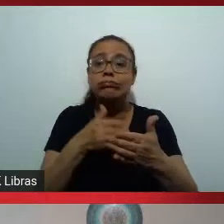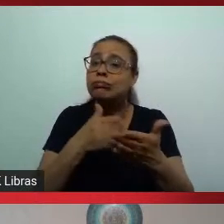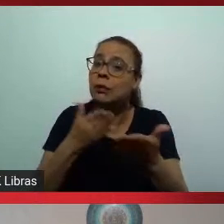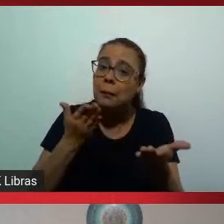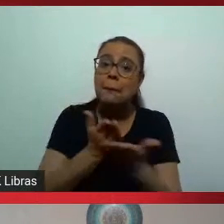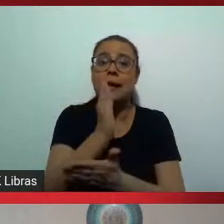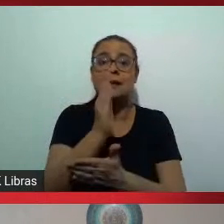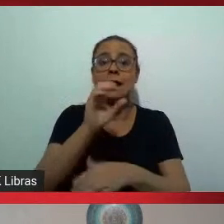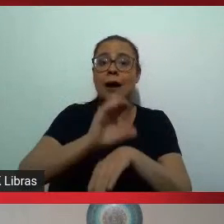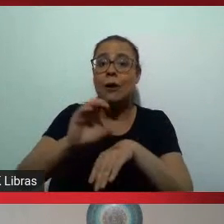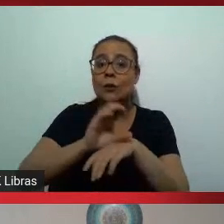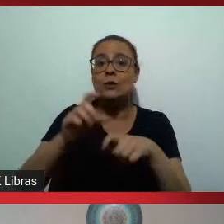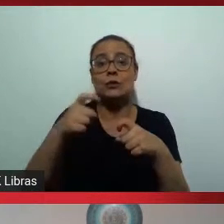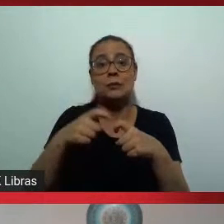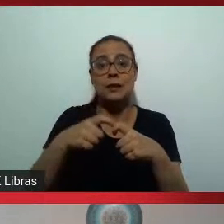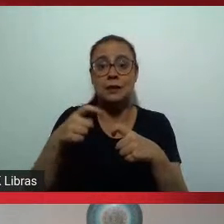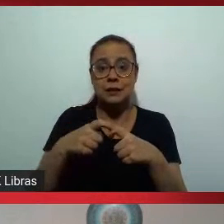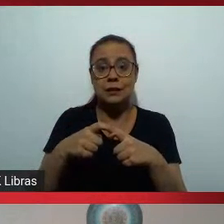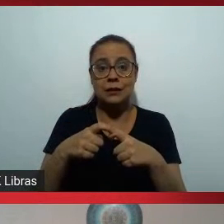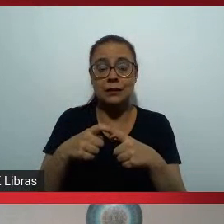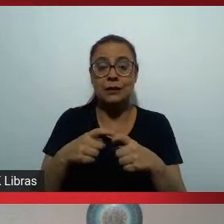que não conseguiram entrar em cursos de medicina